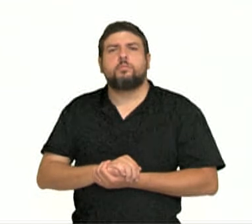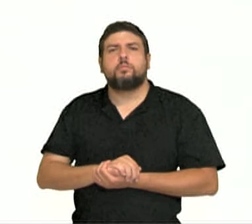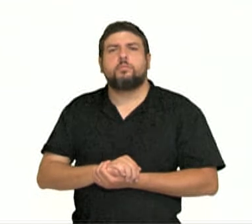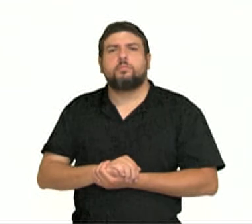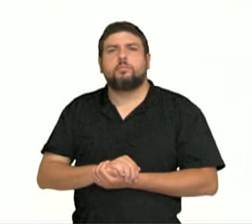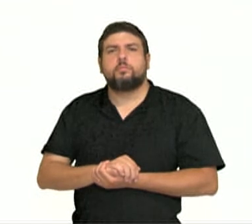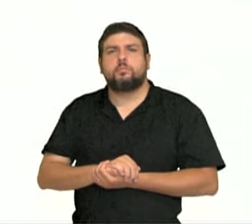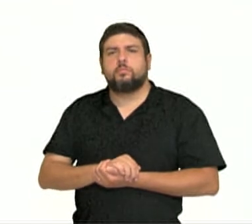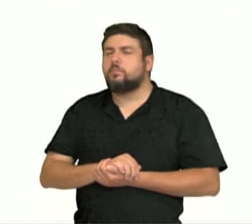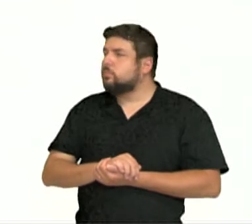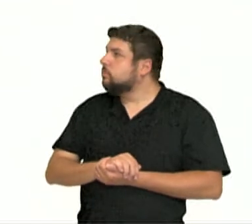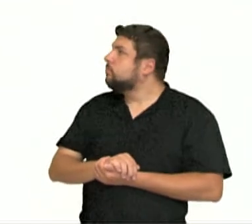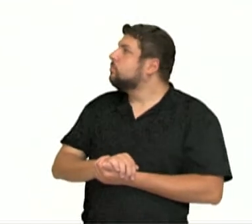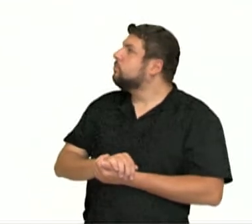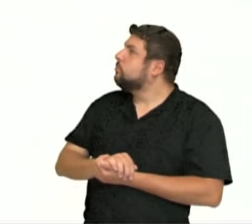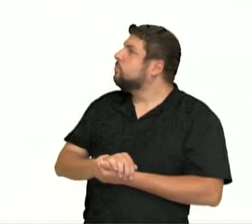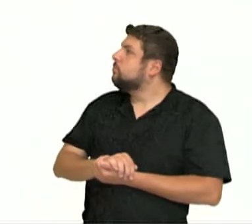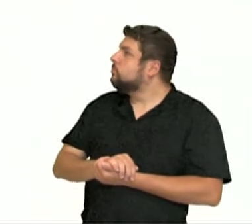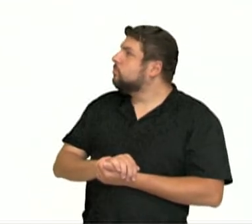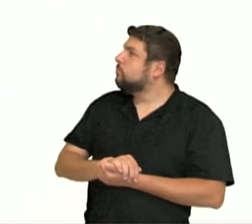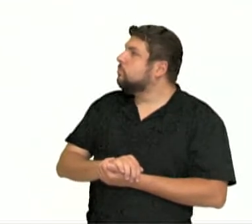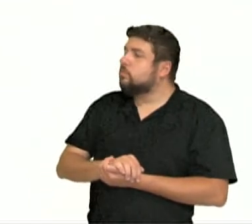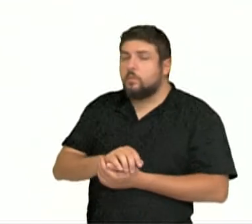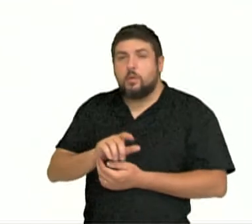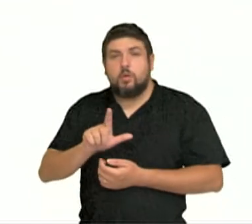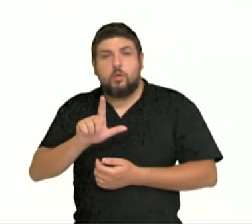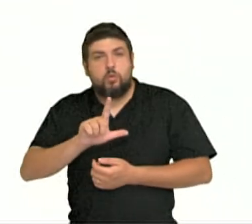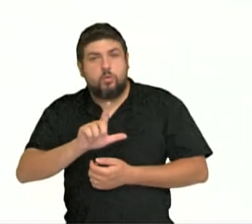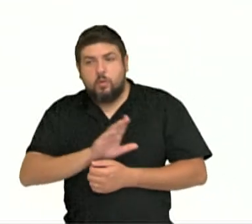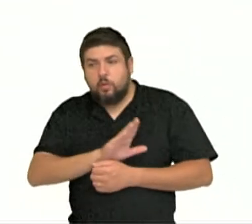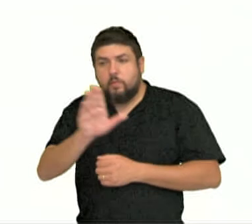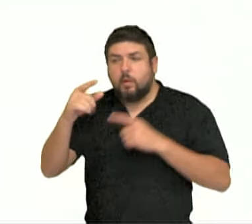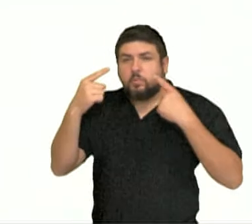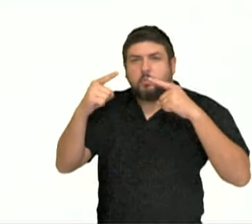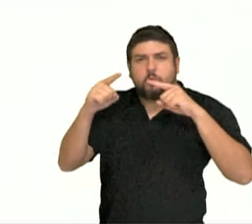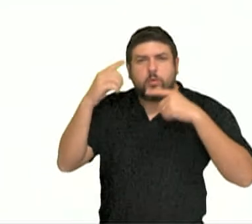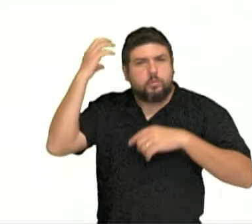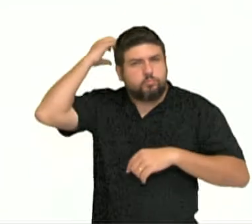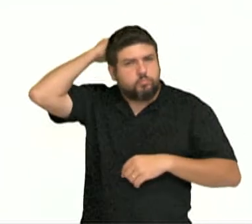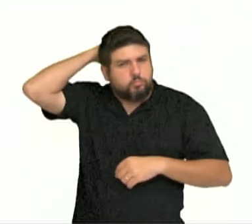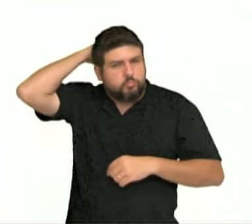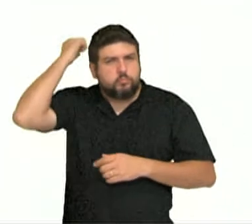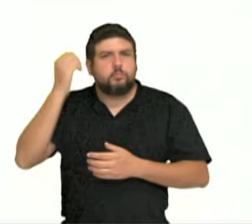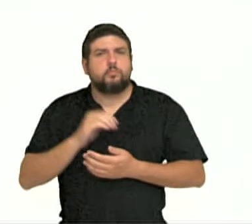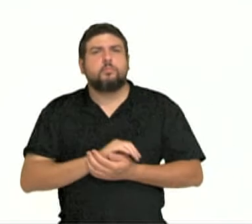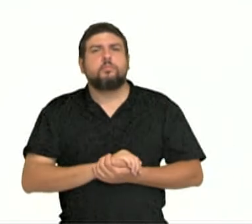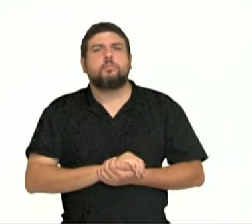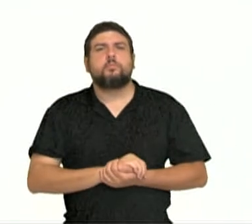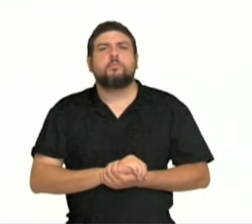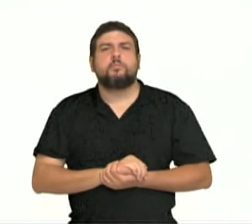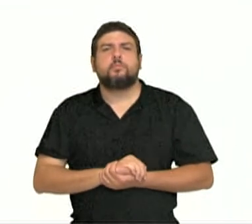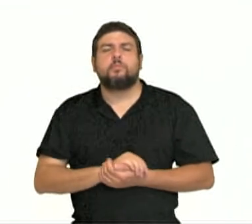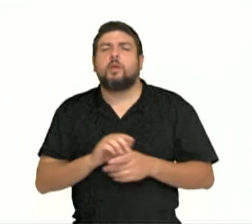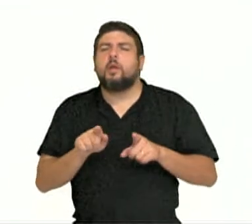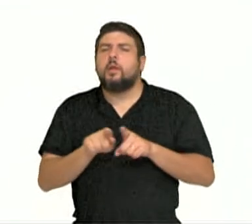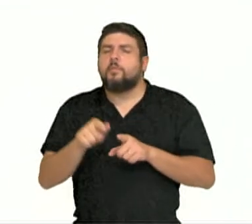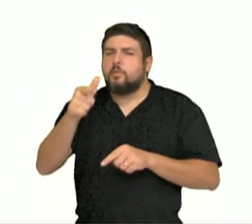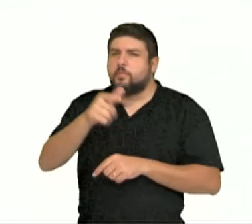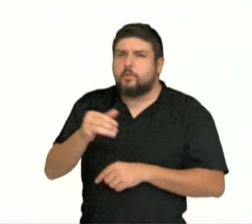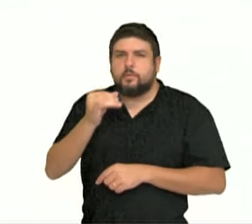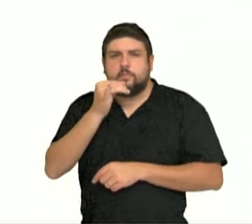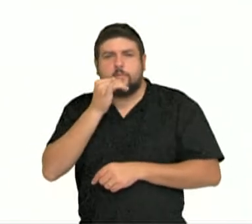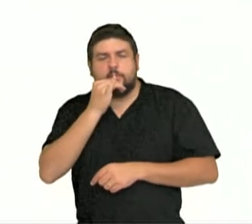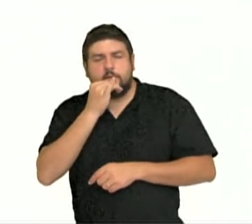el pelo. Lola vai aos consertos usando rabo de cavalo. Mais alguns exemplos. Ele ali é uma